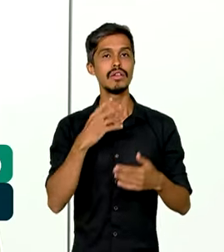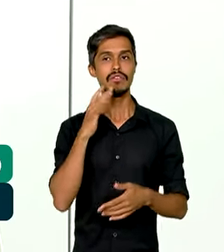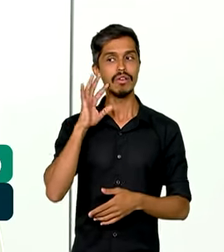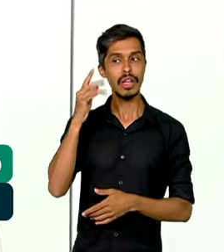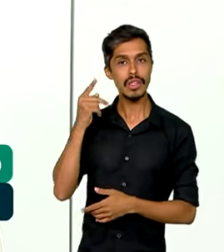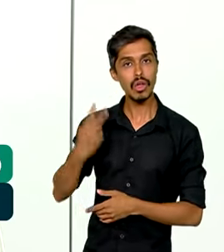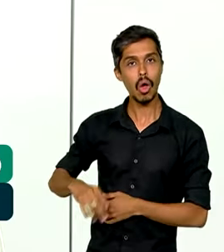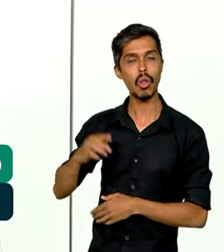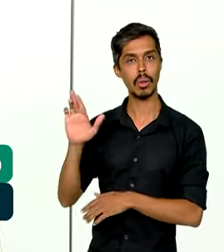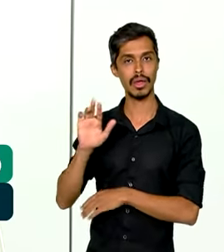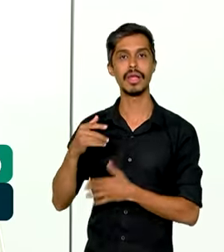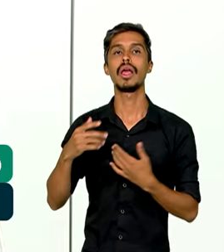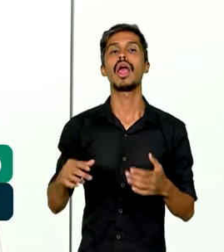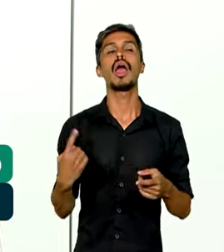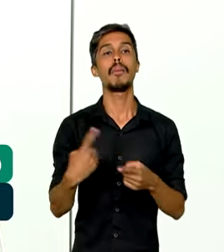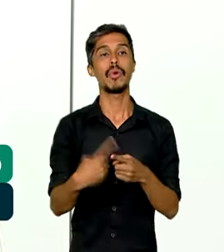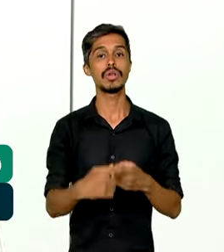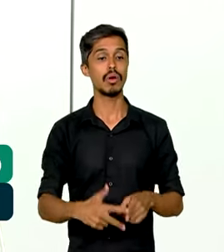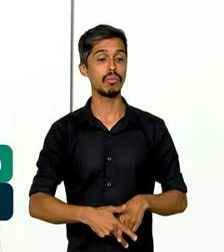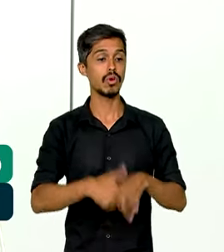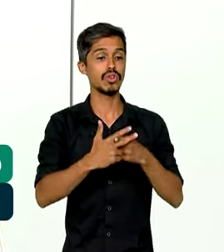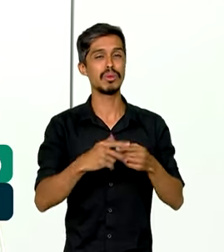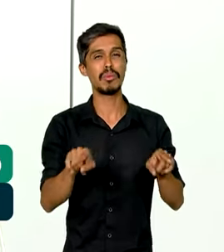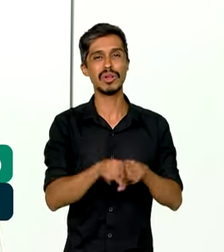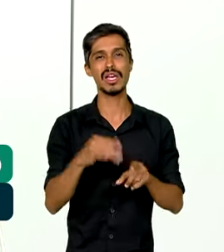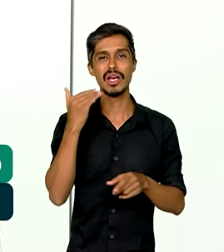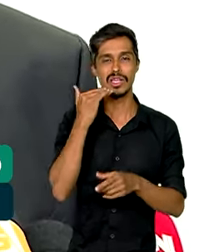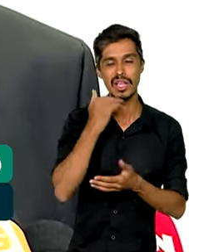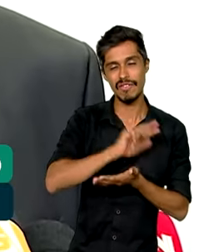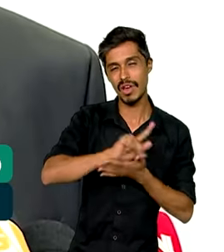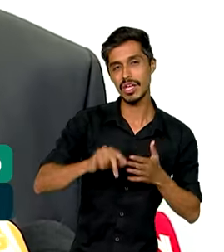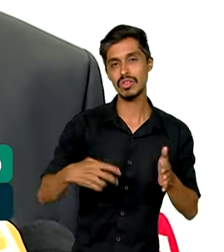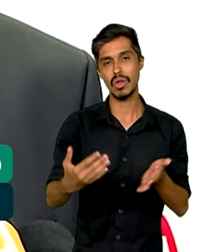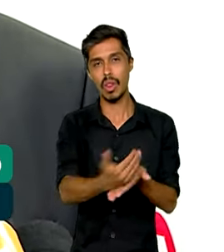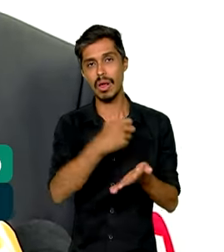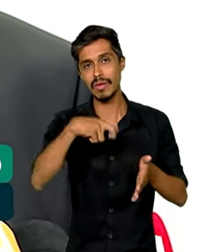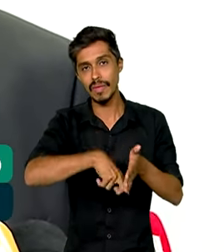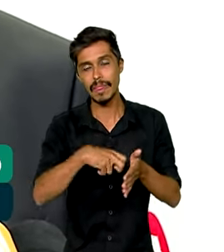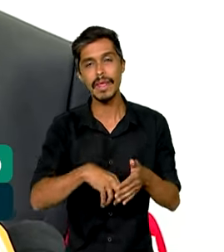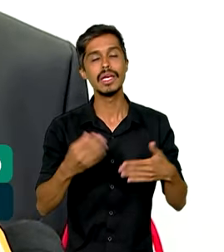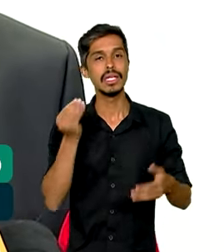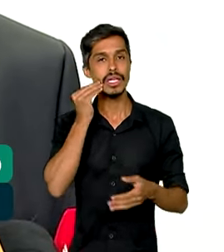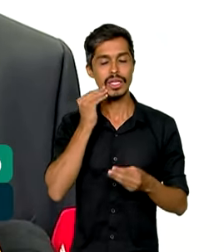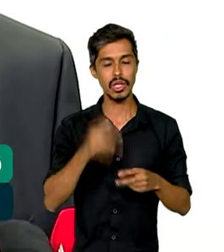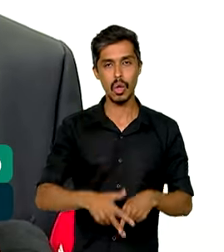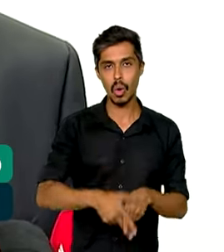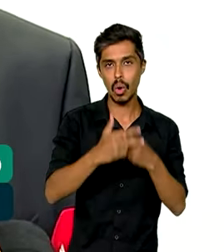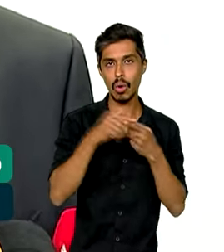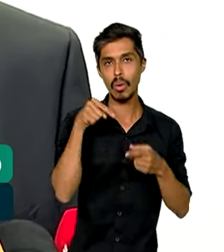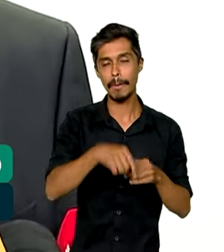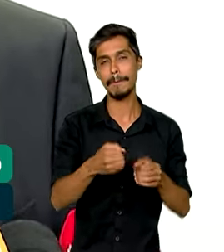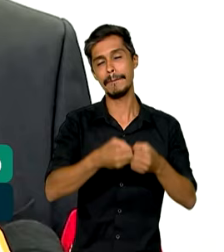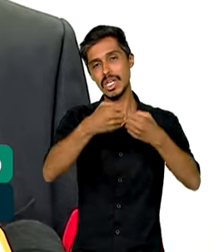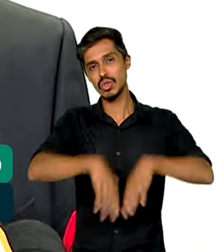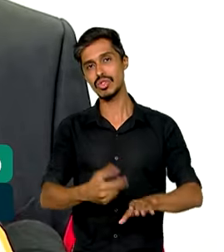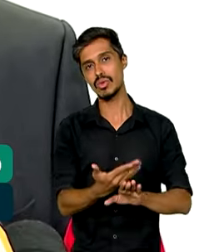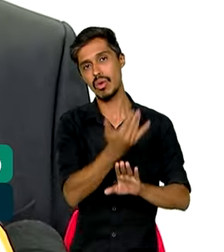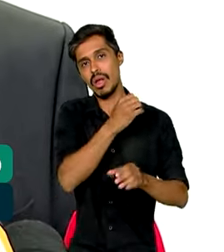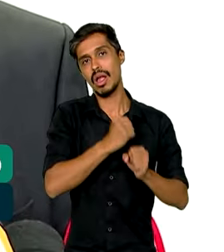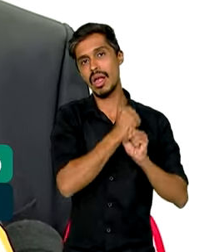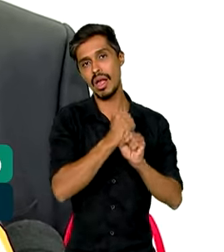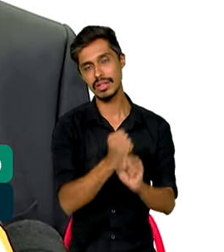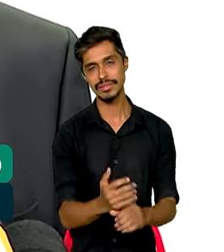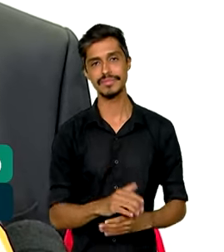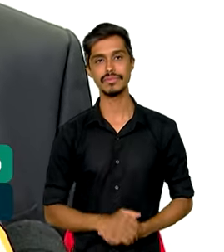presidente faz parte de uma correção de distorções tributárias para recompor o orçamento prejudicado ao longo dos últimos anos.